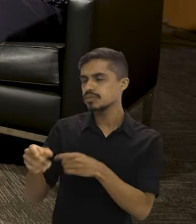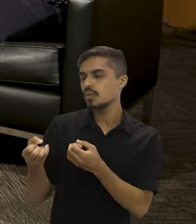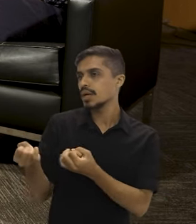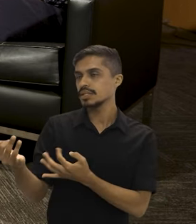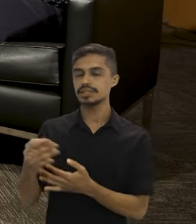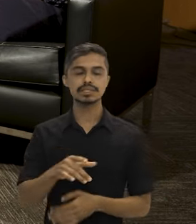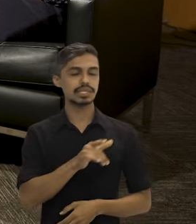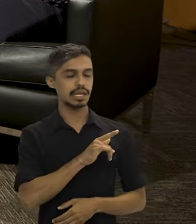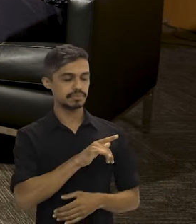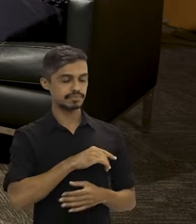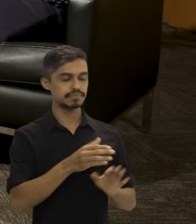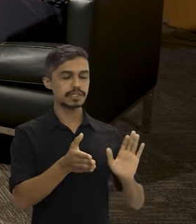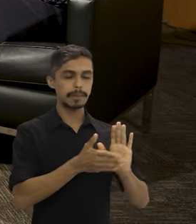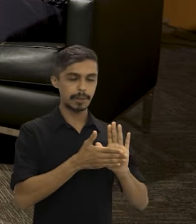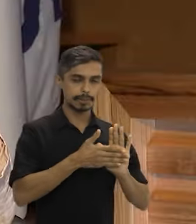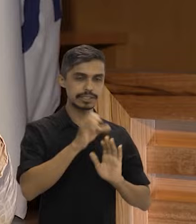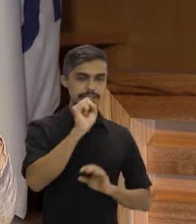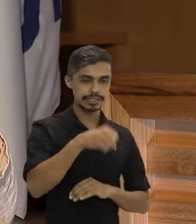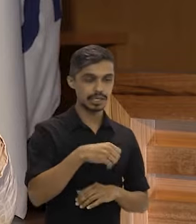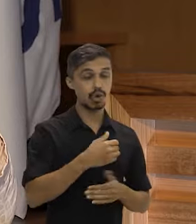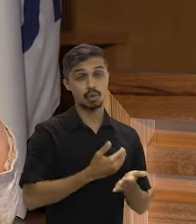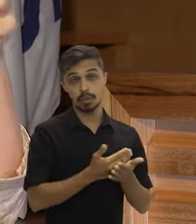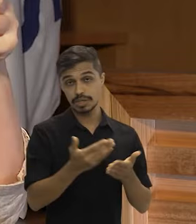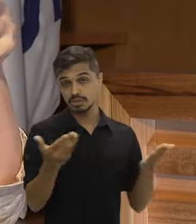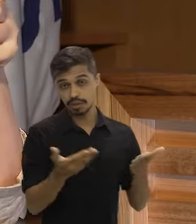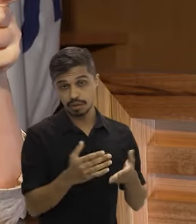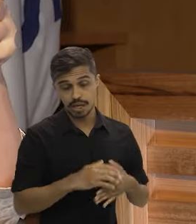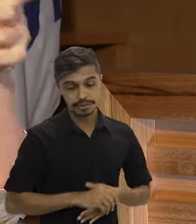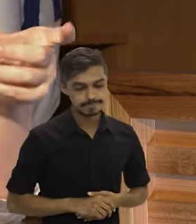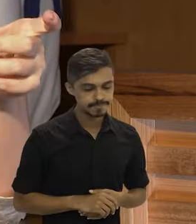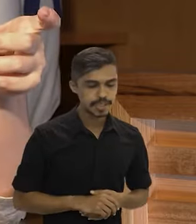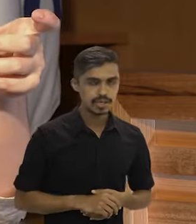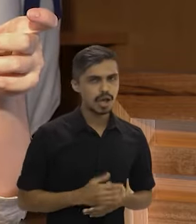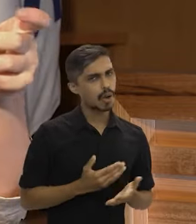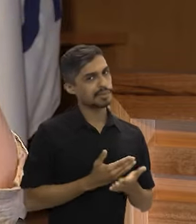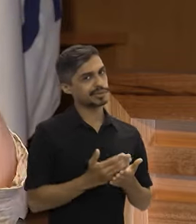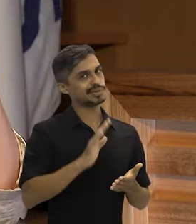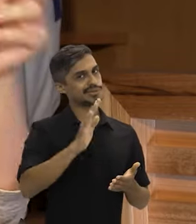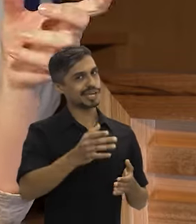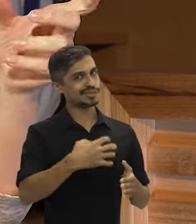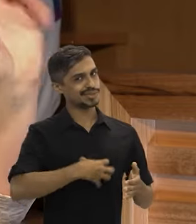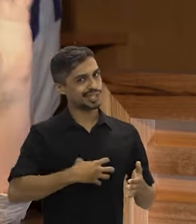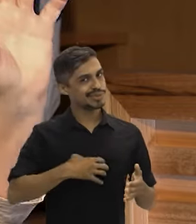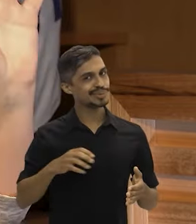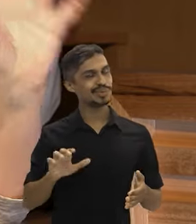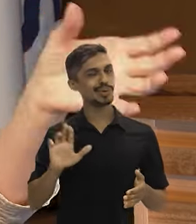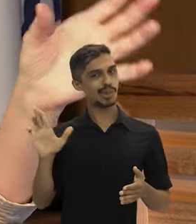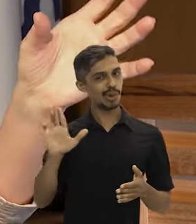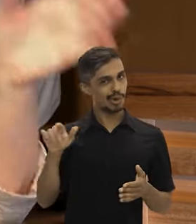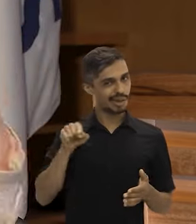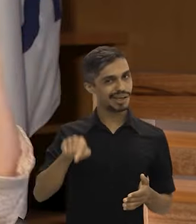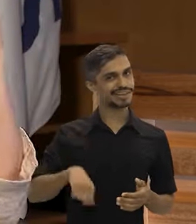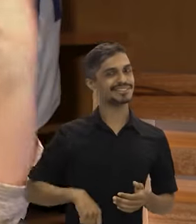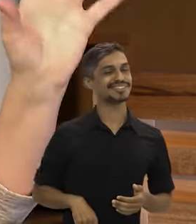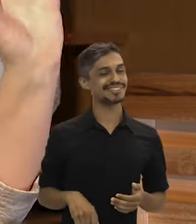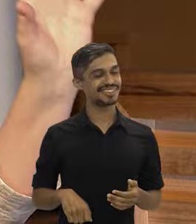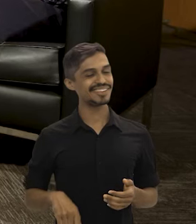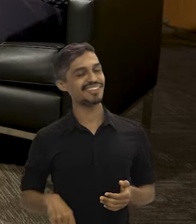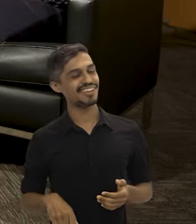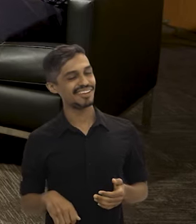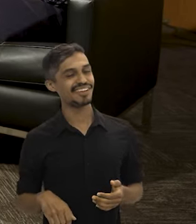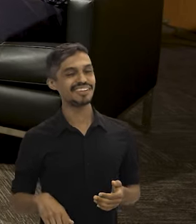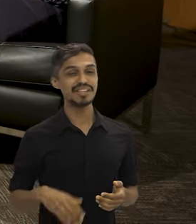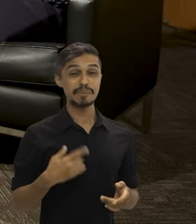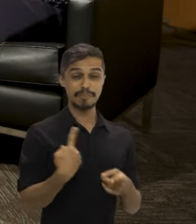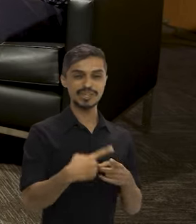Nós temos, sim. Nós estamos propondo. É um piloto, mas assim, é um piloto padrão Luiz Inácio